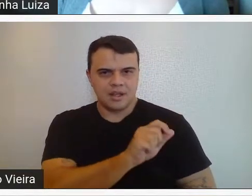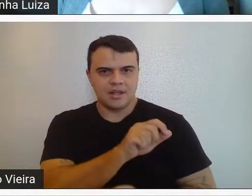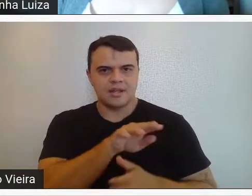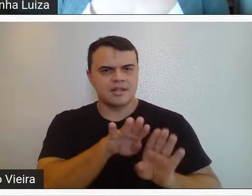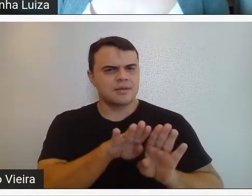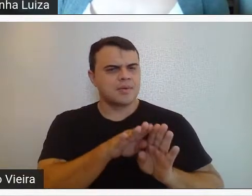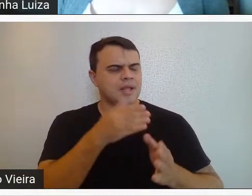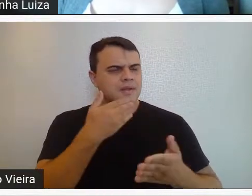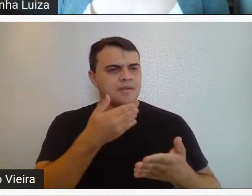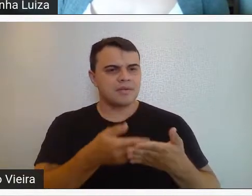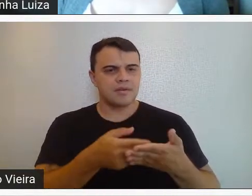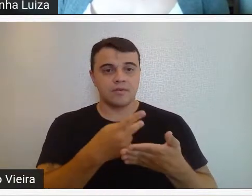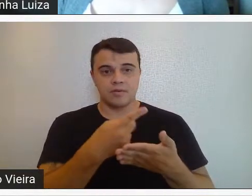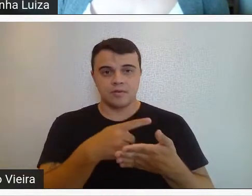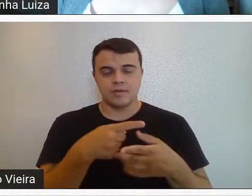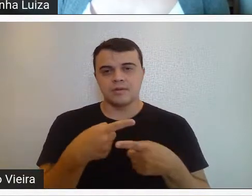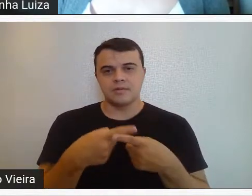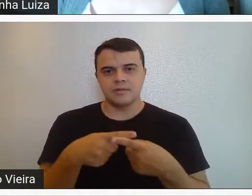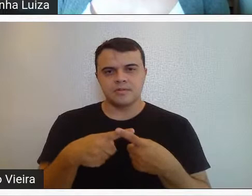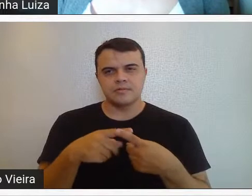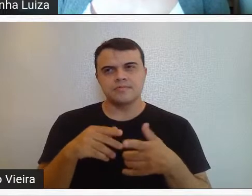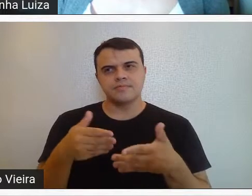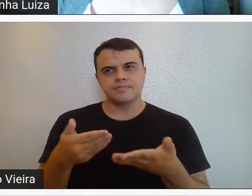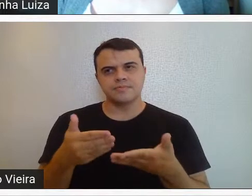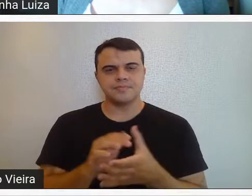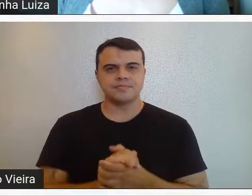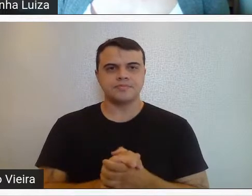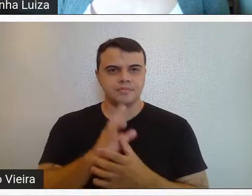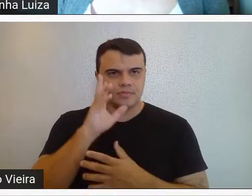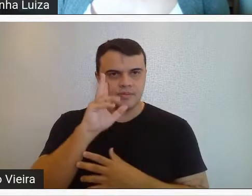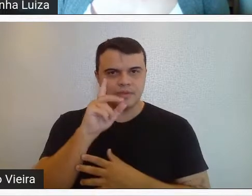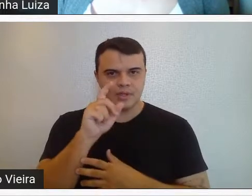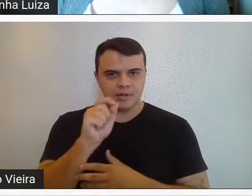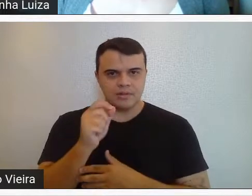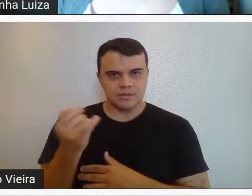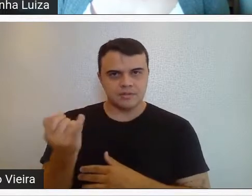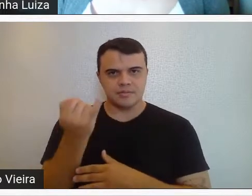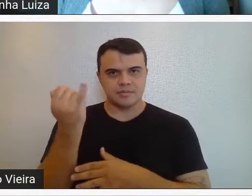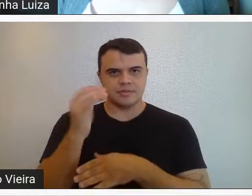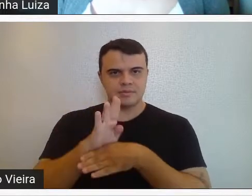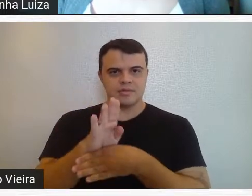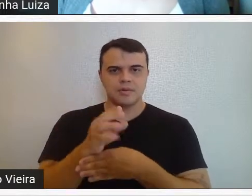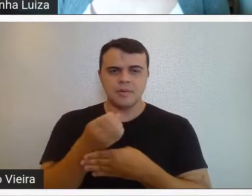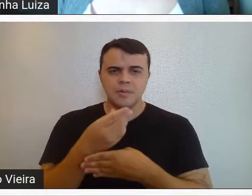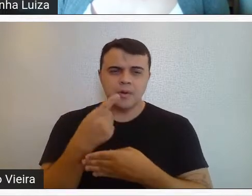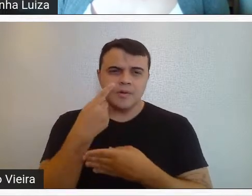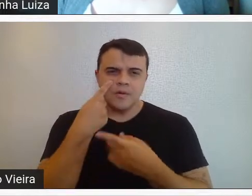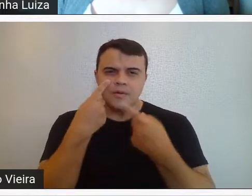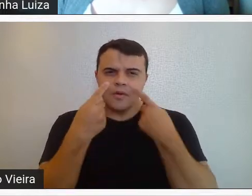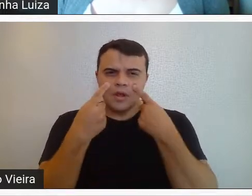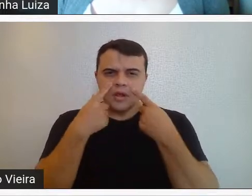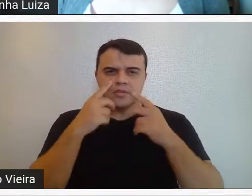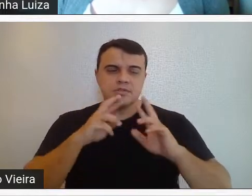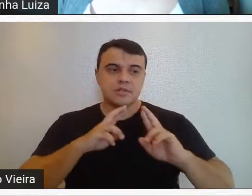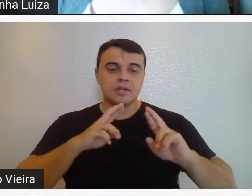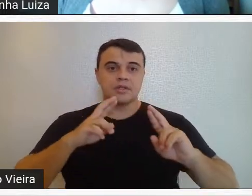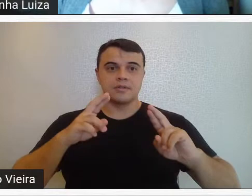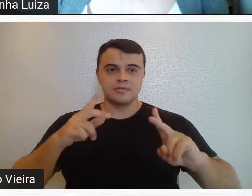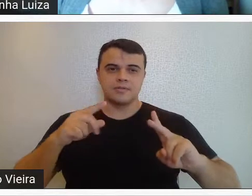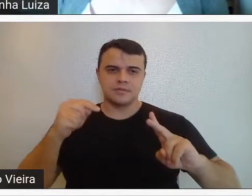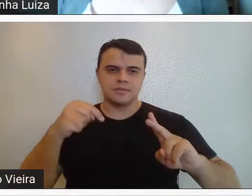incrível do Guignard, e achei que foi uma contribuição muito boa para ver também esse outro aspecto